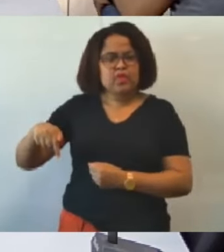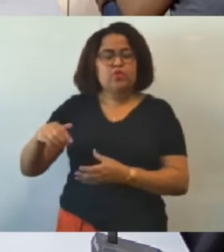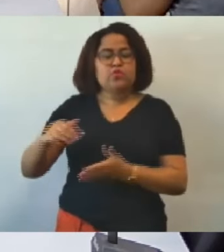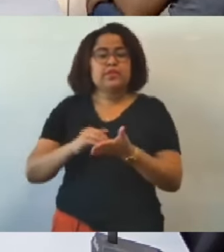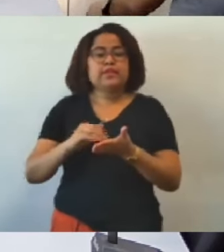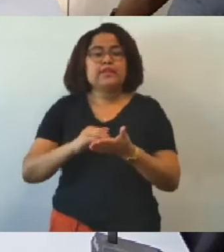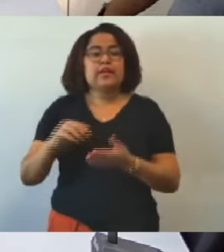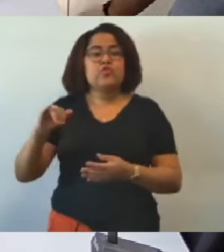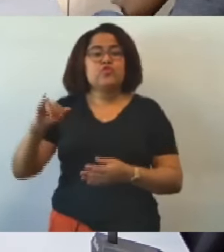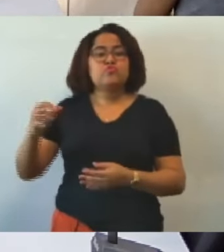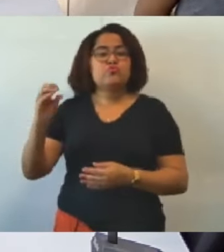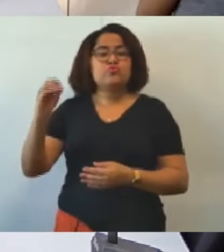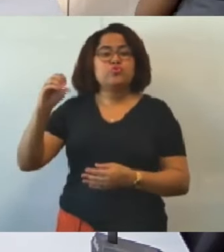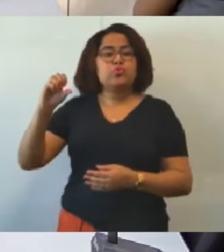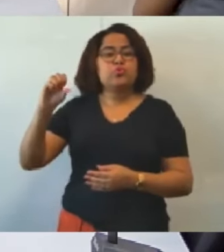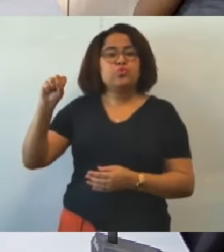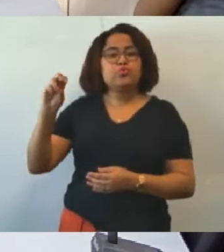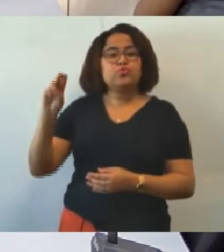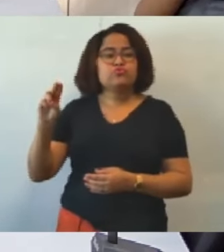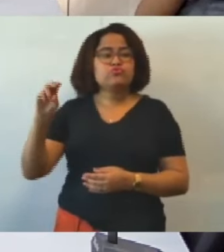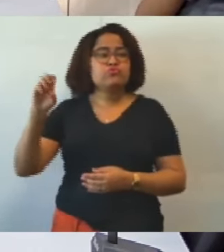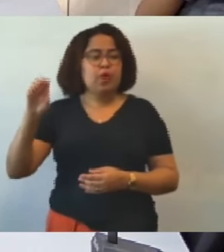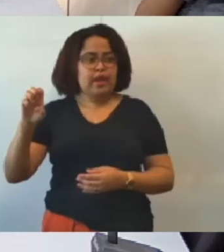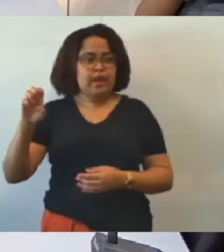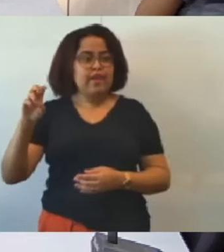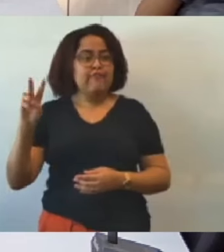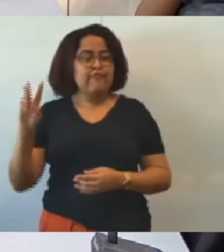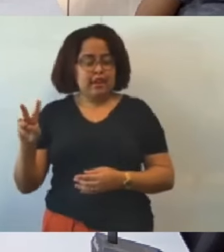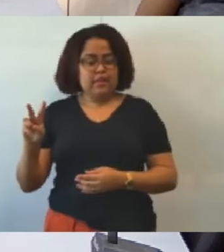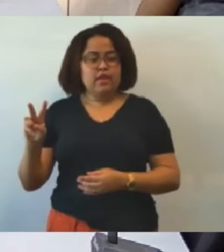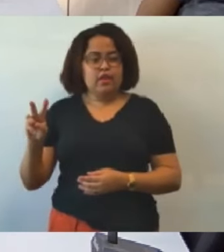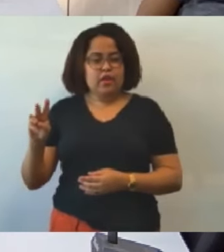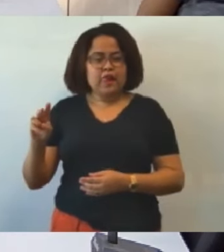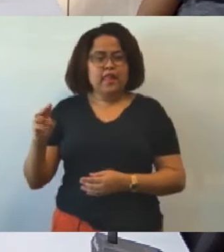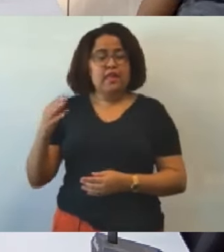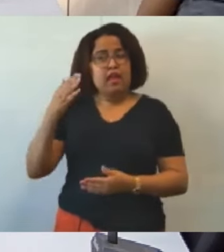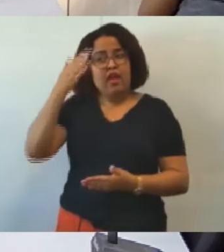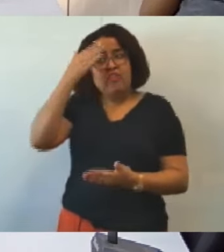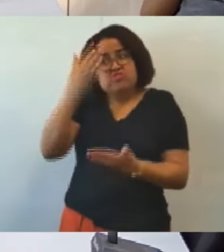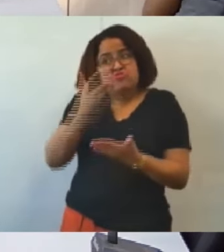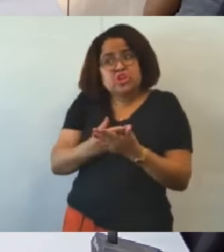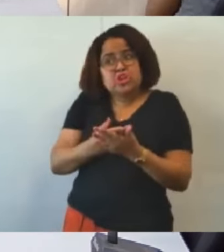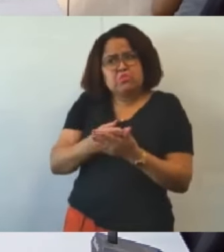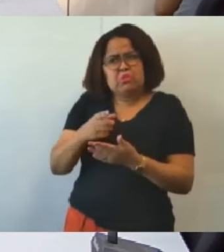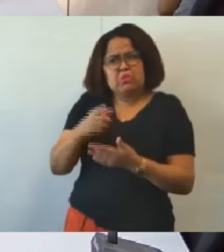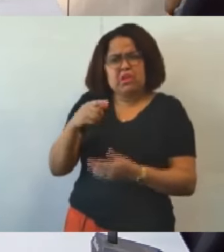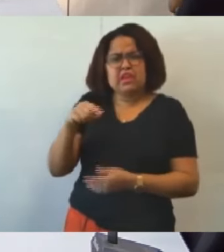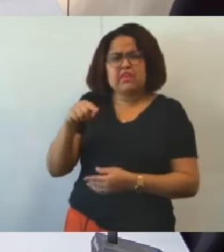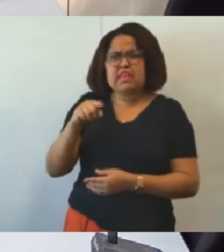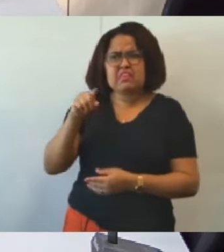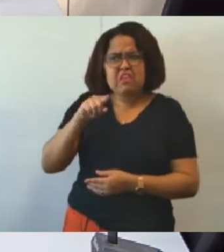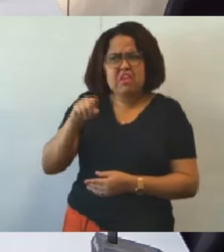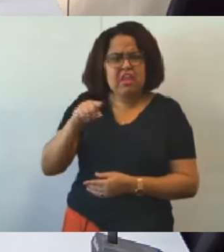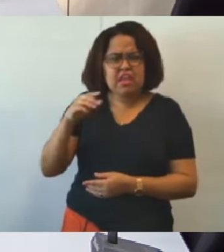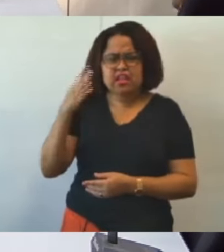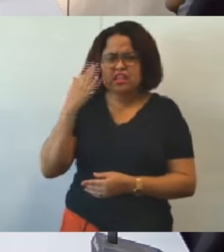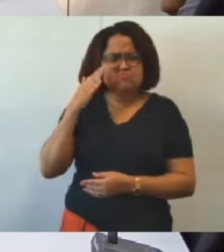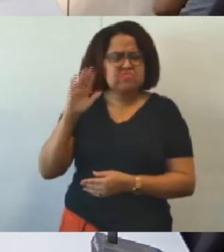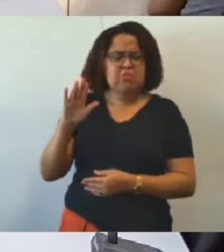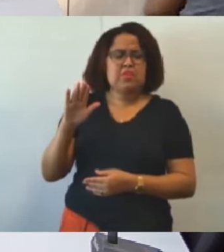acredito que ele não estava ciente e nós vamos pedir informações para que isso não se repita porque